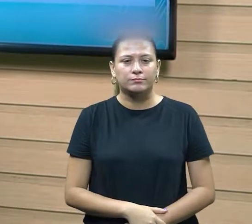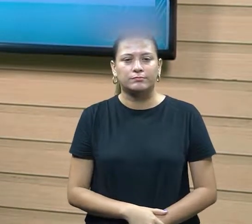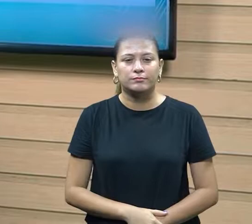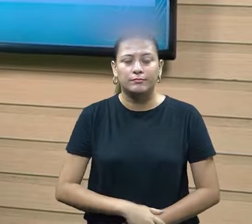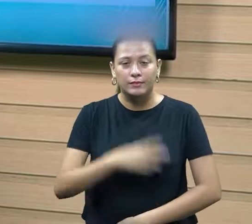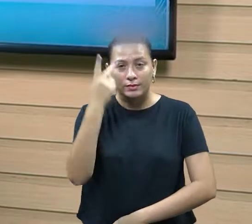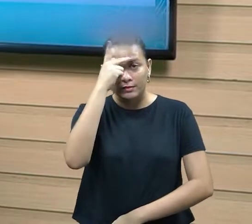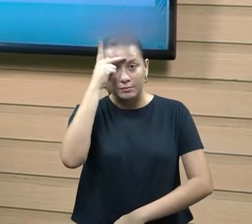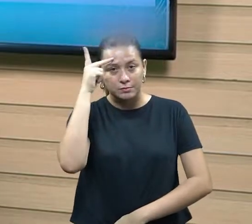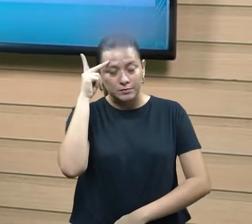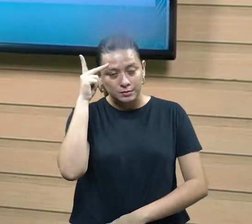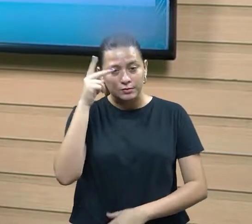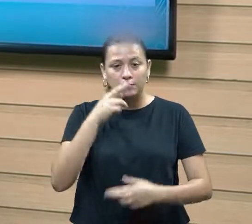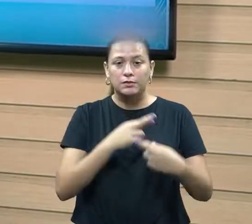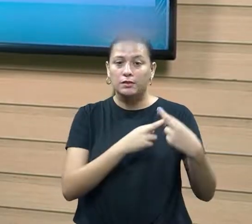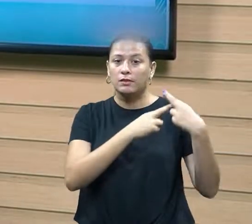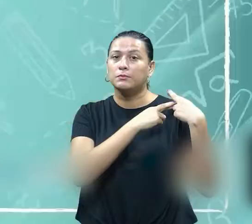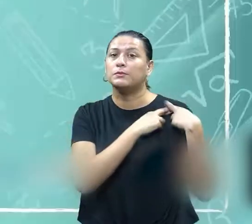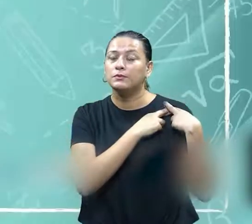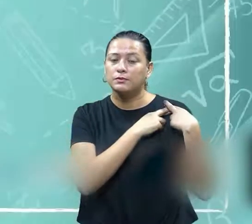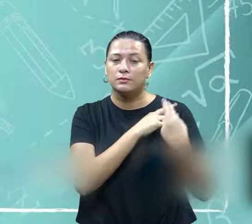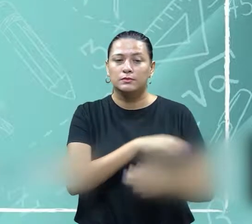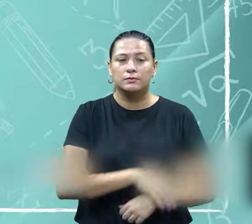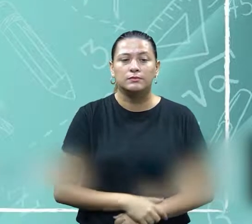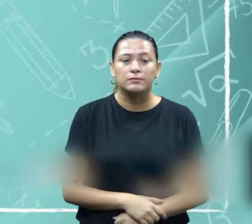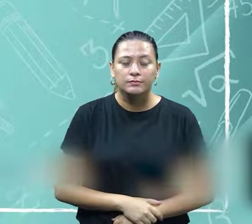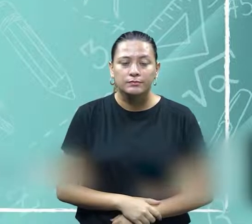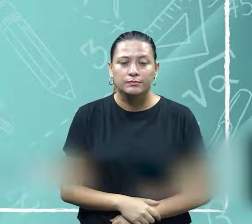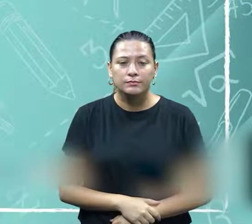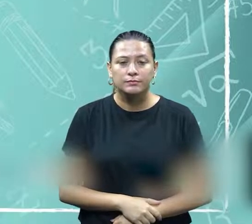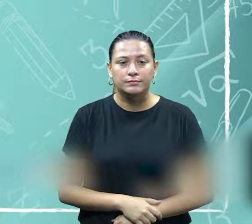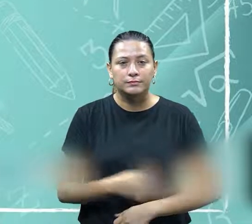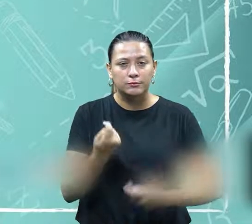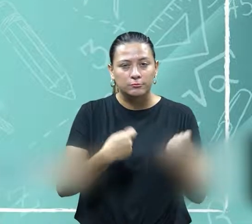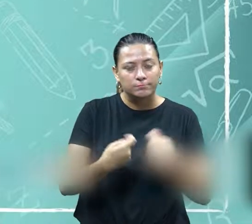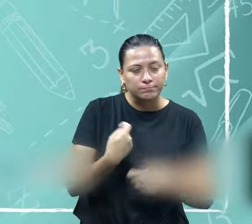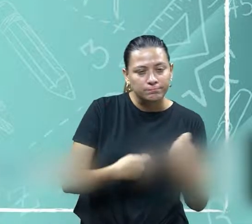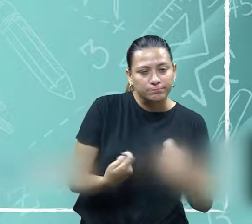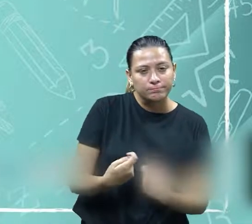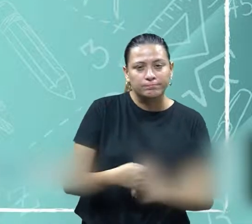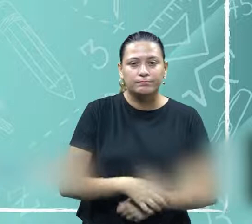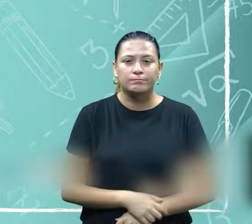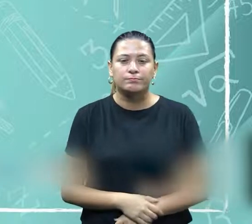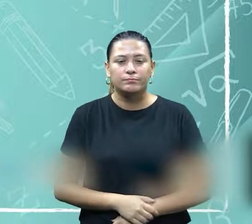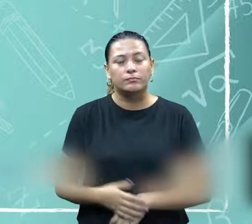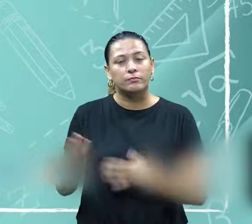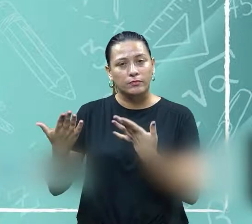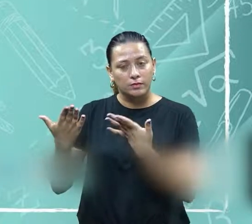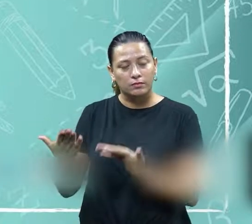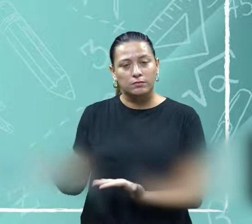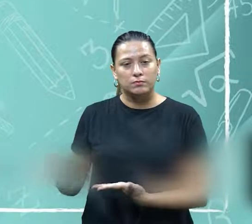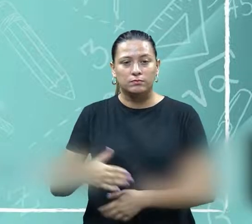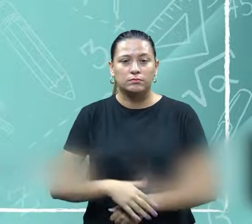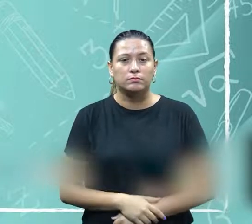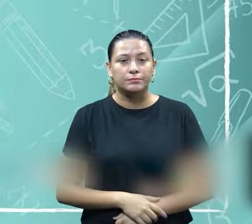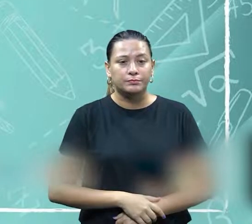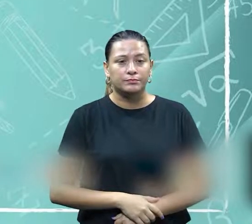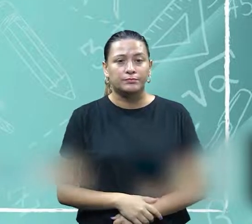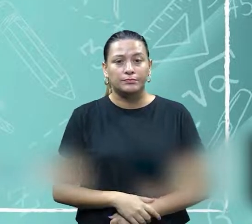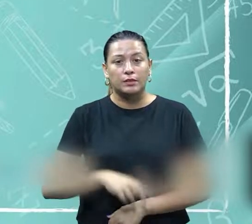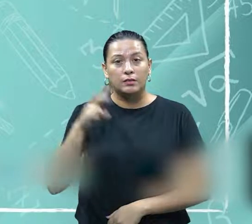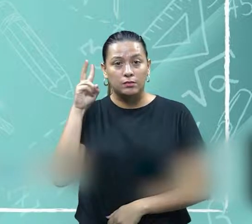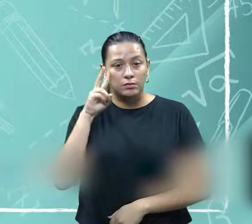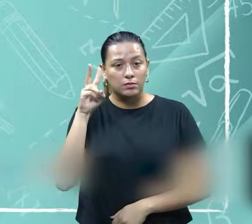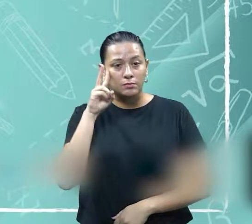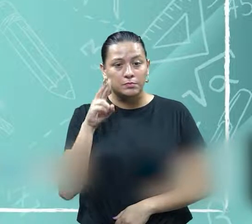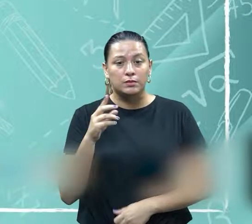responsável pelo processo da negociação. Então, novamente, nós vamos trazer a nossa autora aqui, relembrando que a ação é